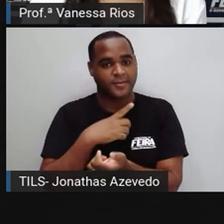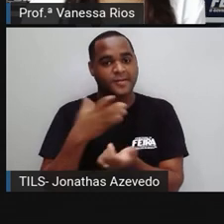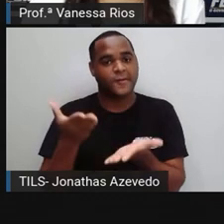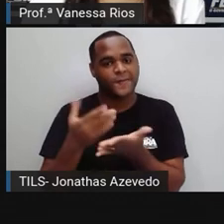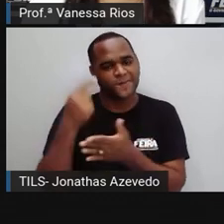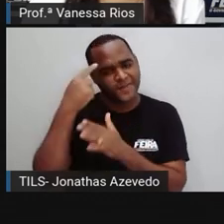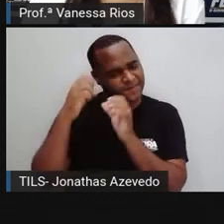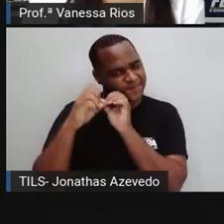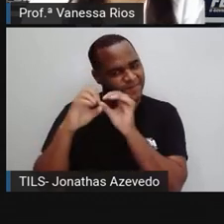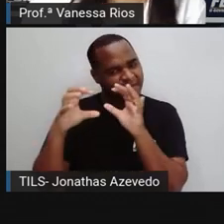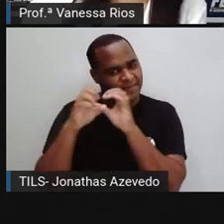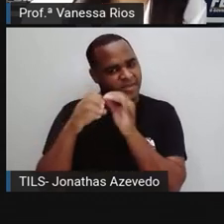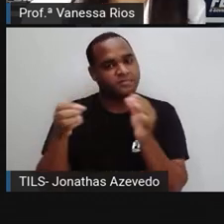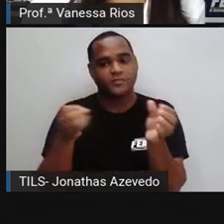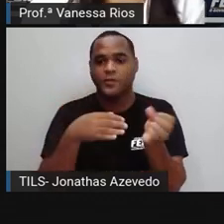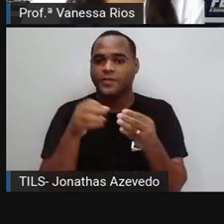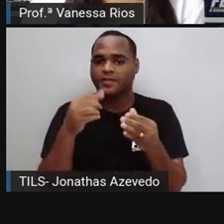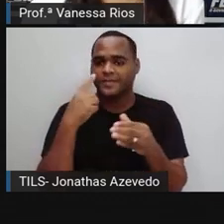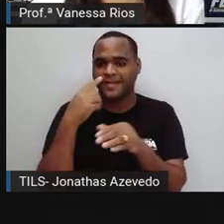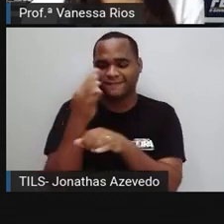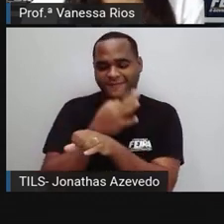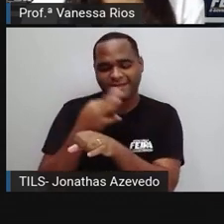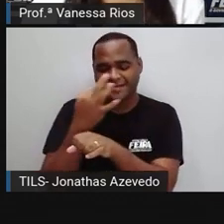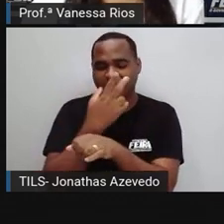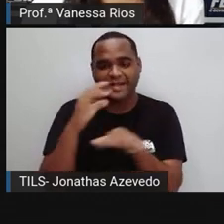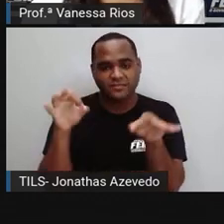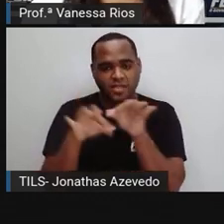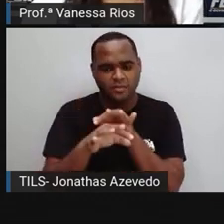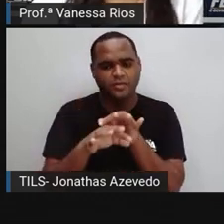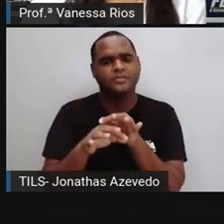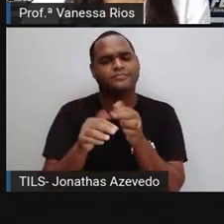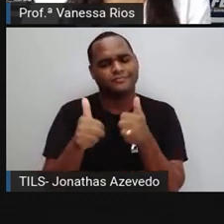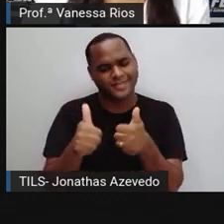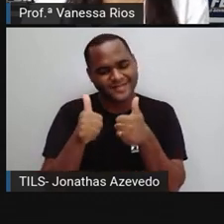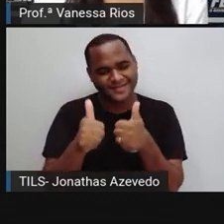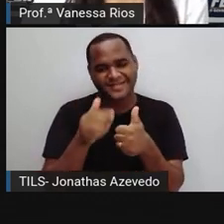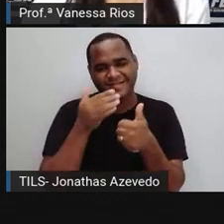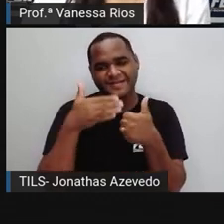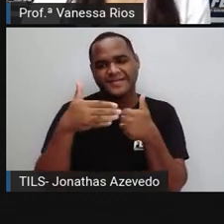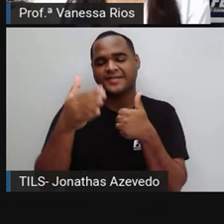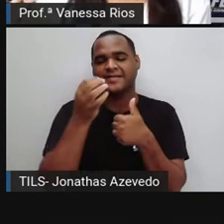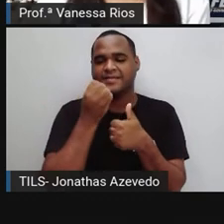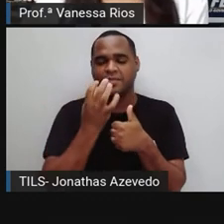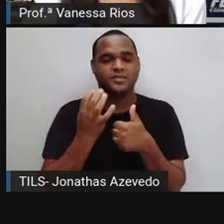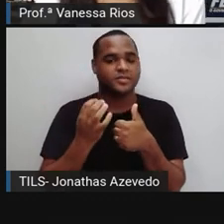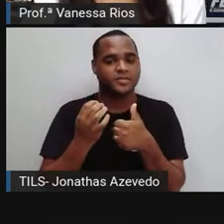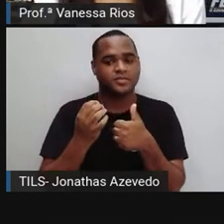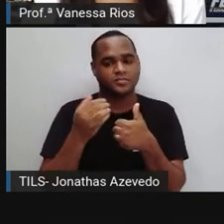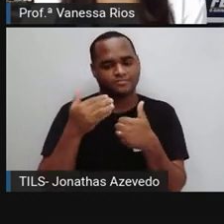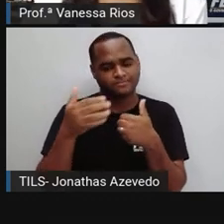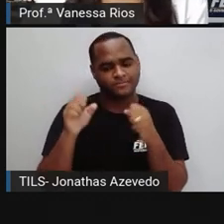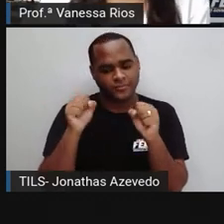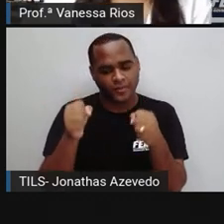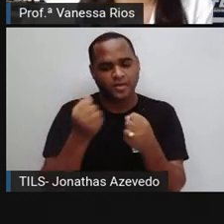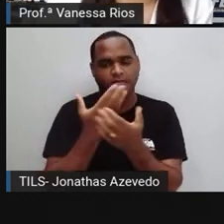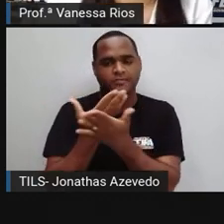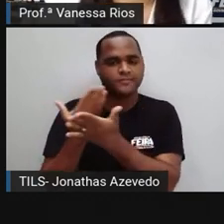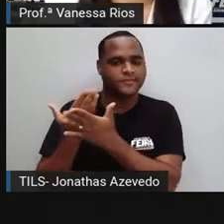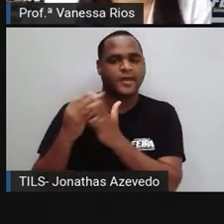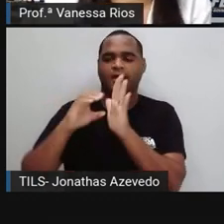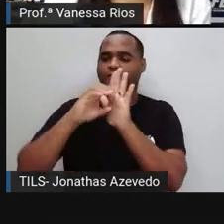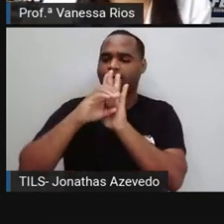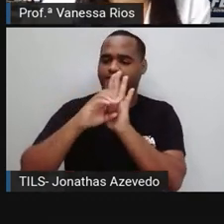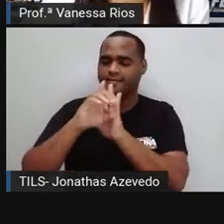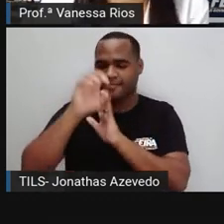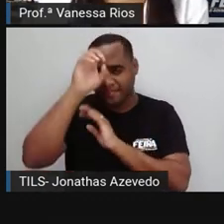ideias podem seguir mesmo depois das férias acabarem. Então, diante aí de tudo que a gente estudou sobre os conceitos